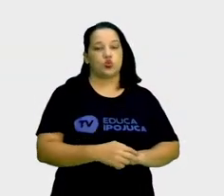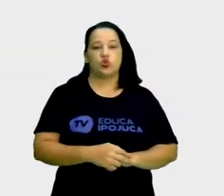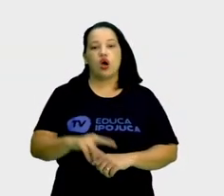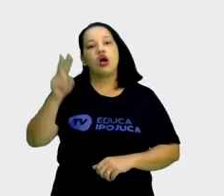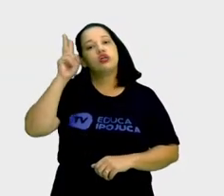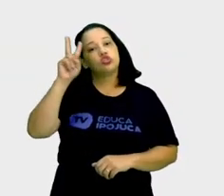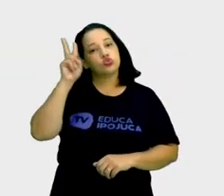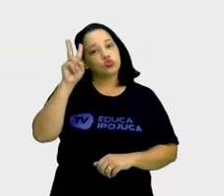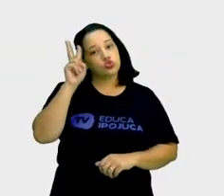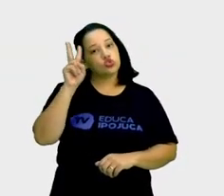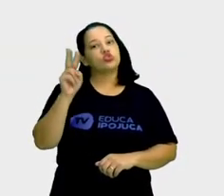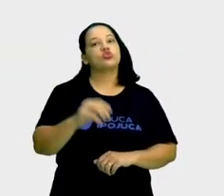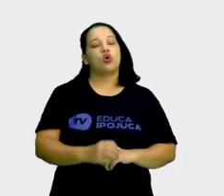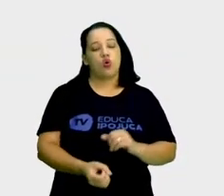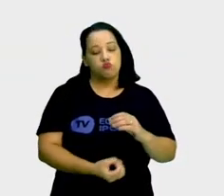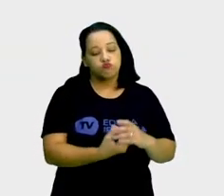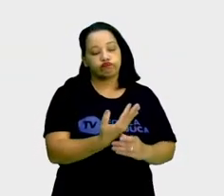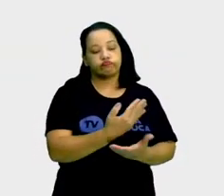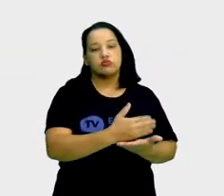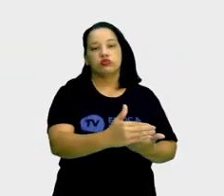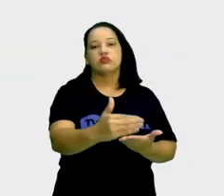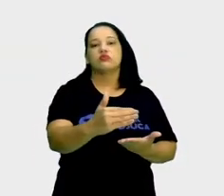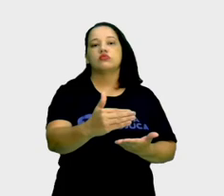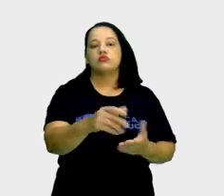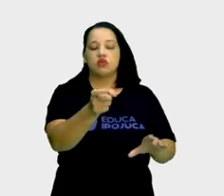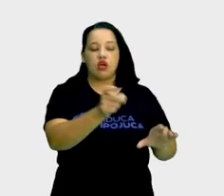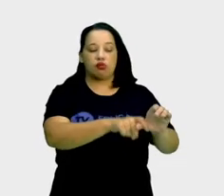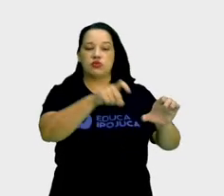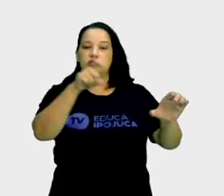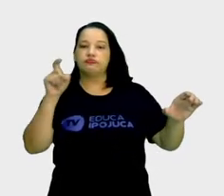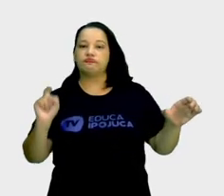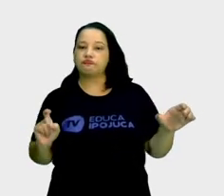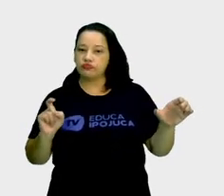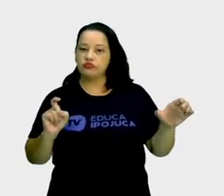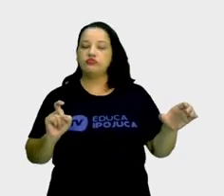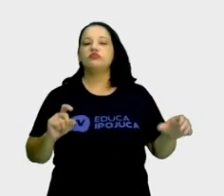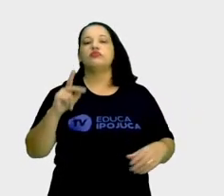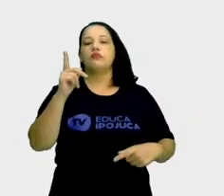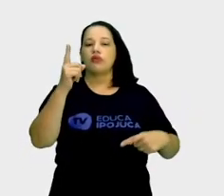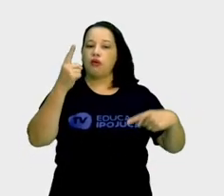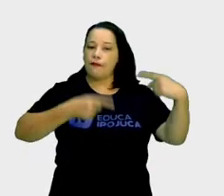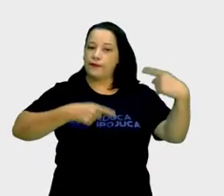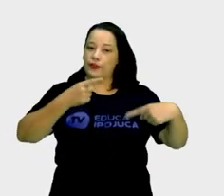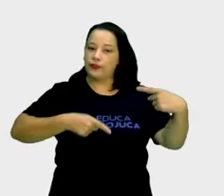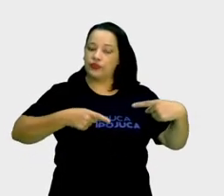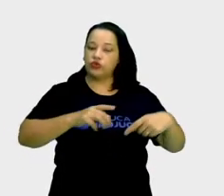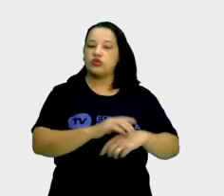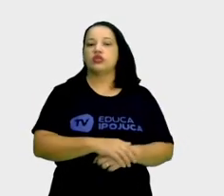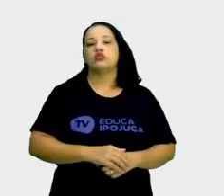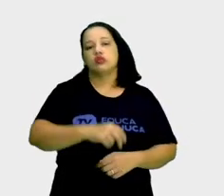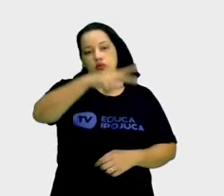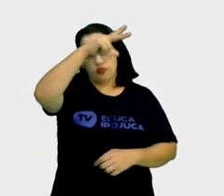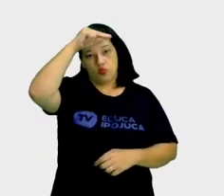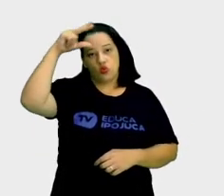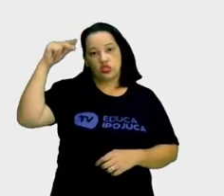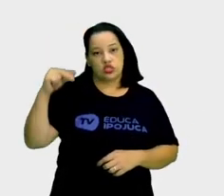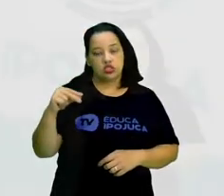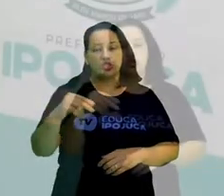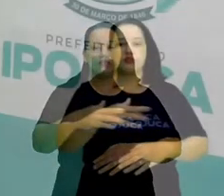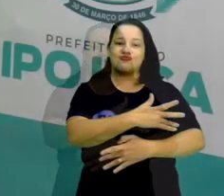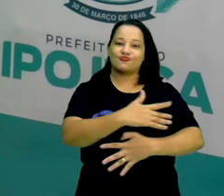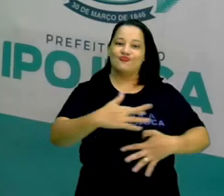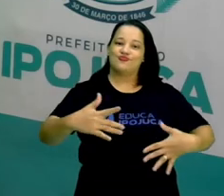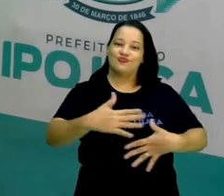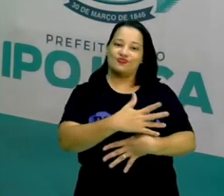história, surgimento, emancipação, política, município, E